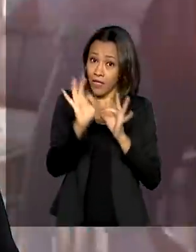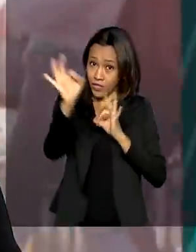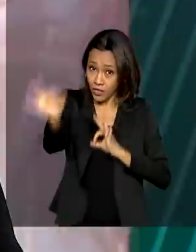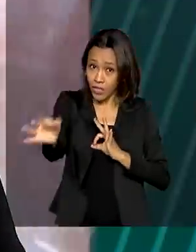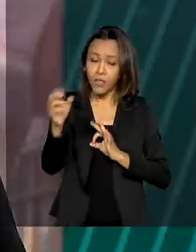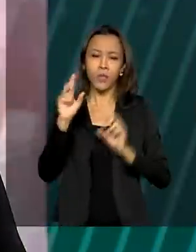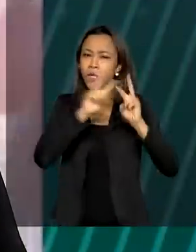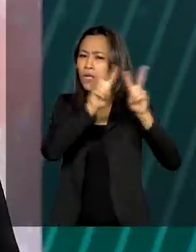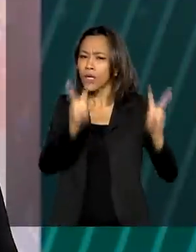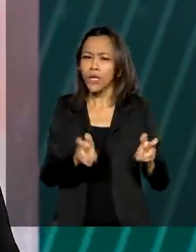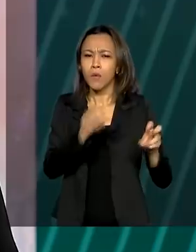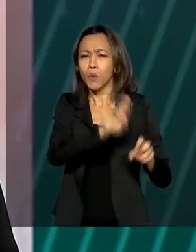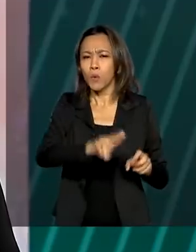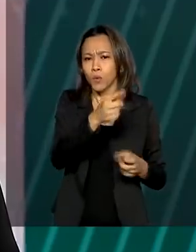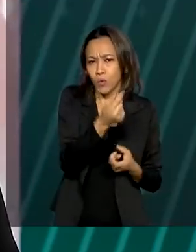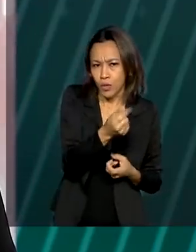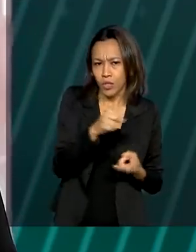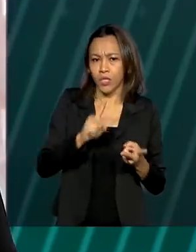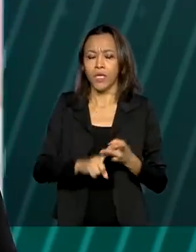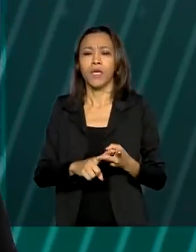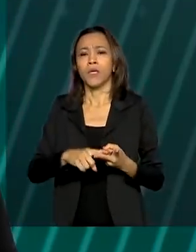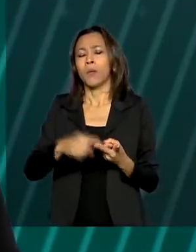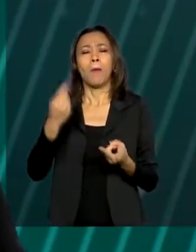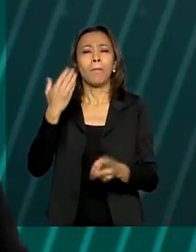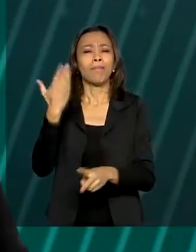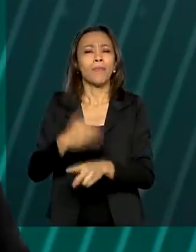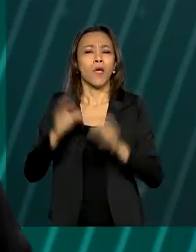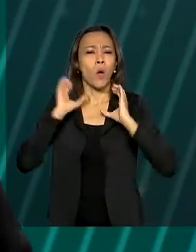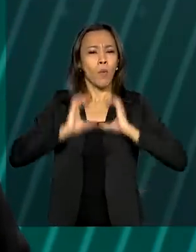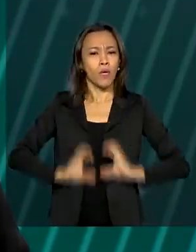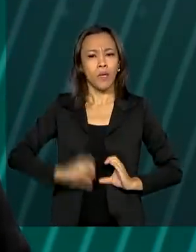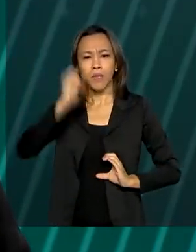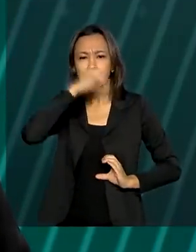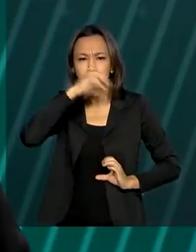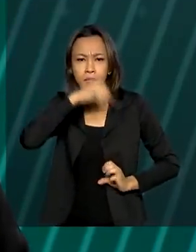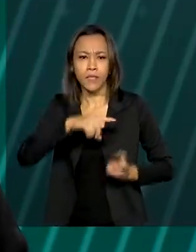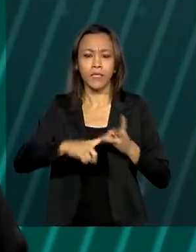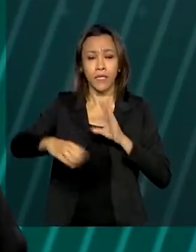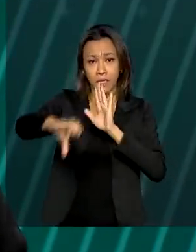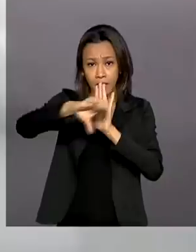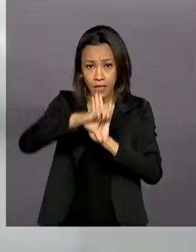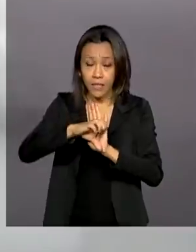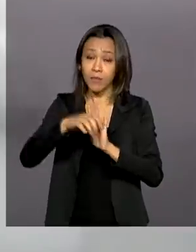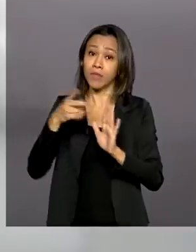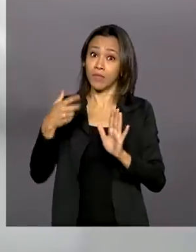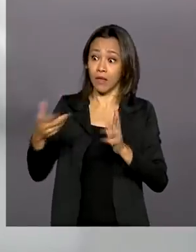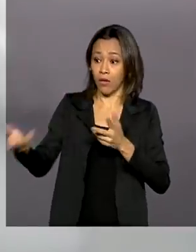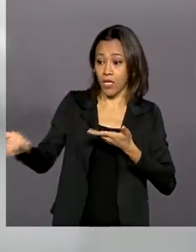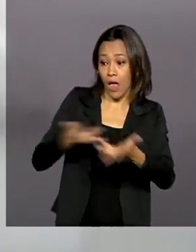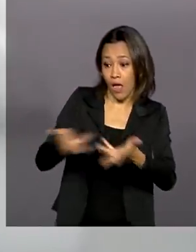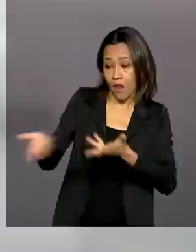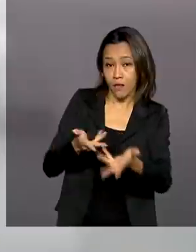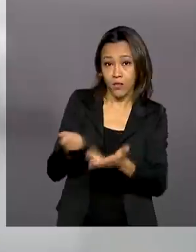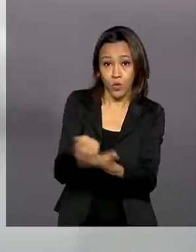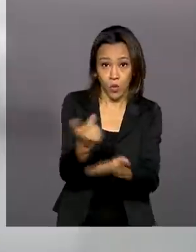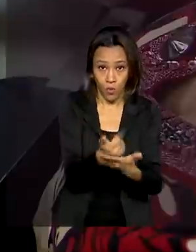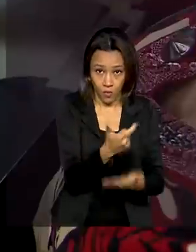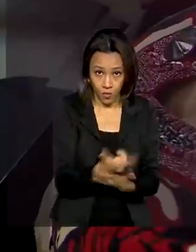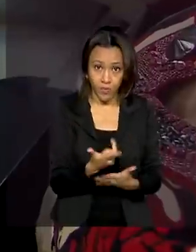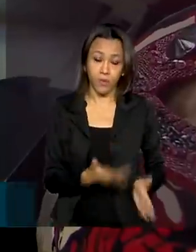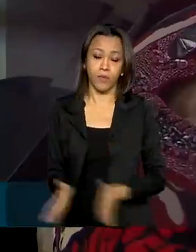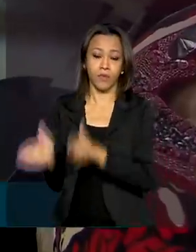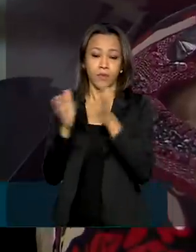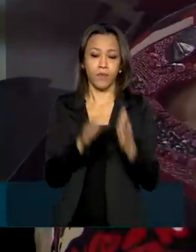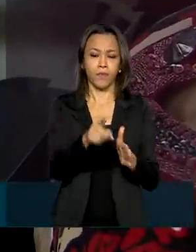financeira, práticas abusivas e crimes contra as relações de consumo. Ao longo de 30